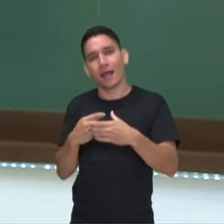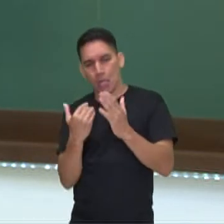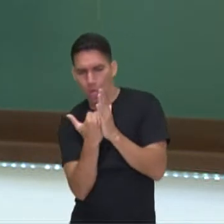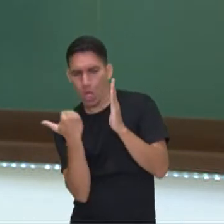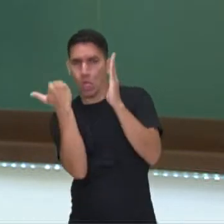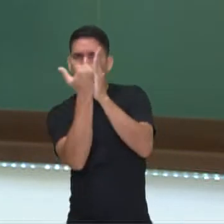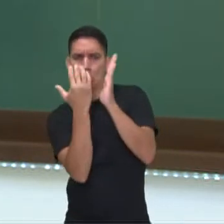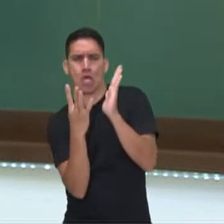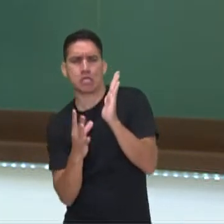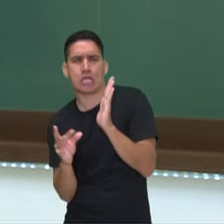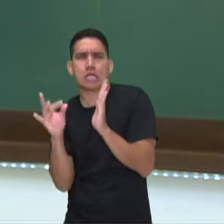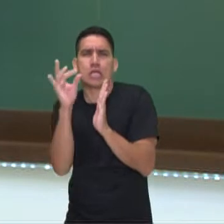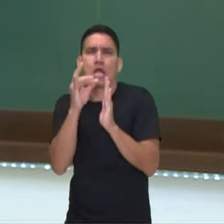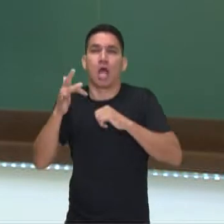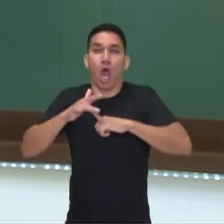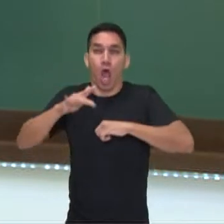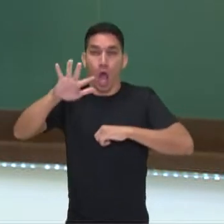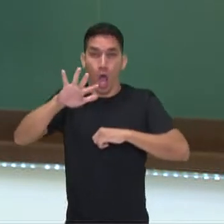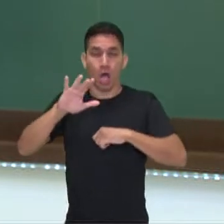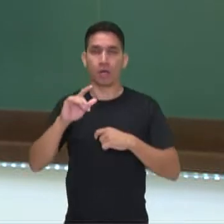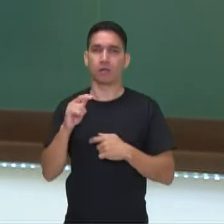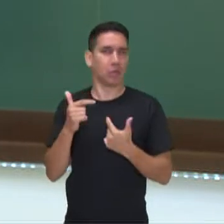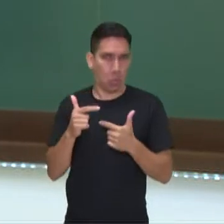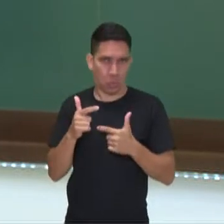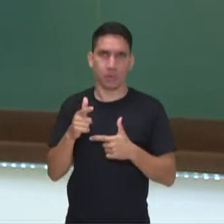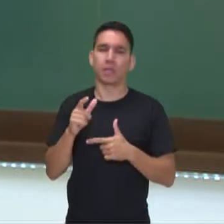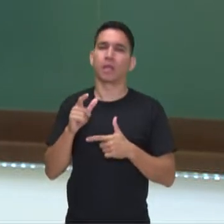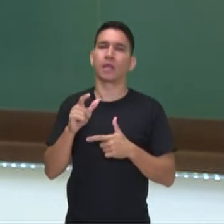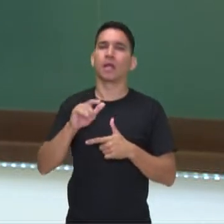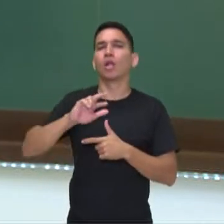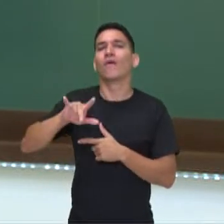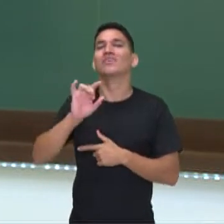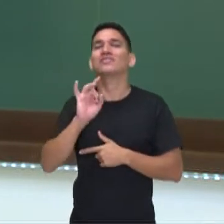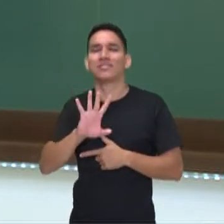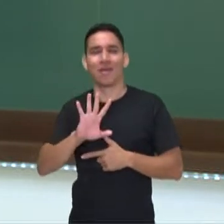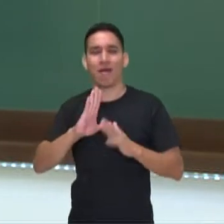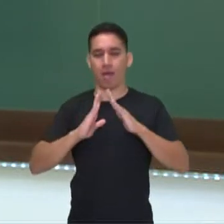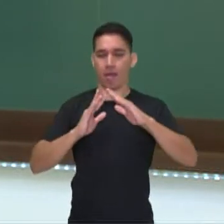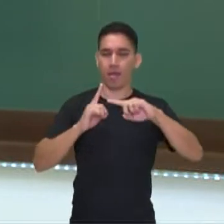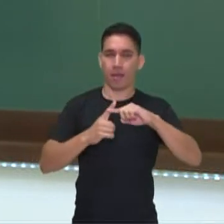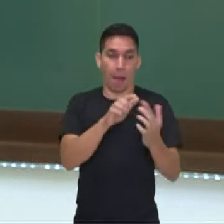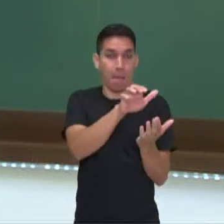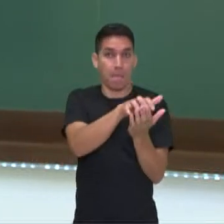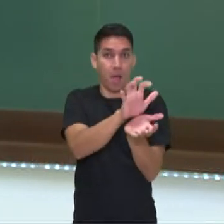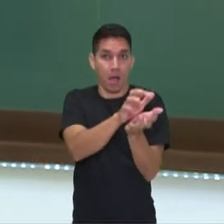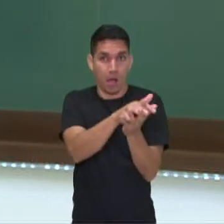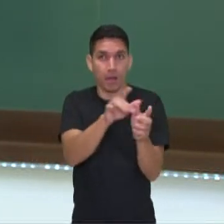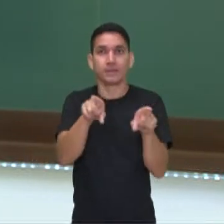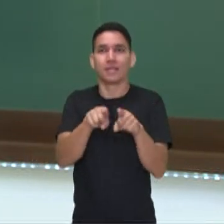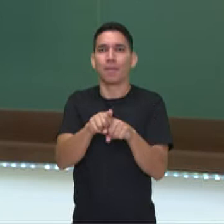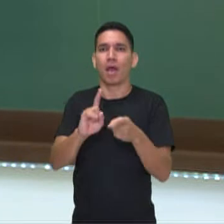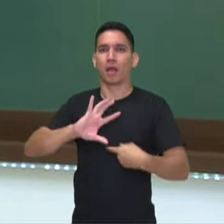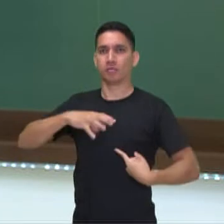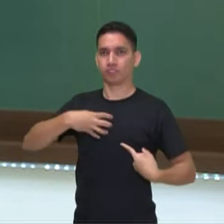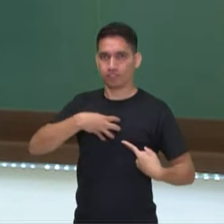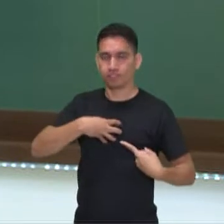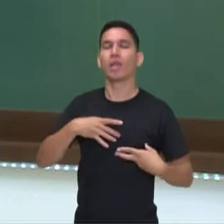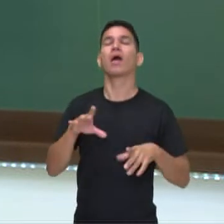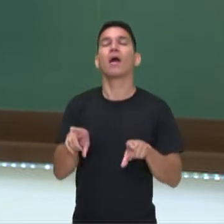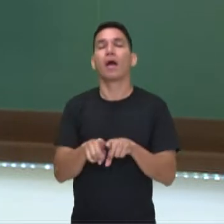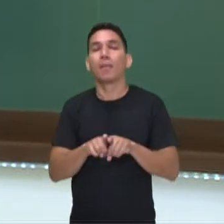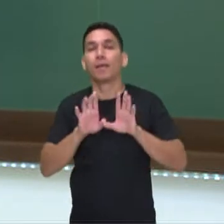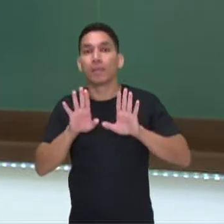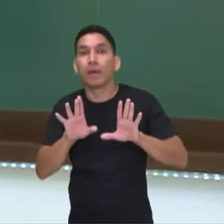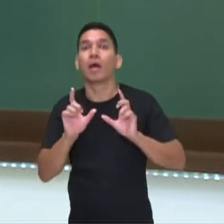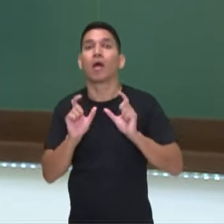douramento que a gente tinha, não só nas igrejas de Pernambuco e Salvador ali, mas como a gente